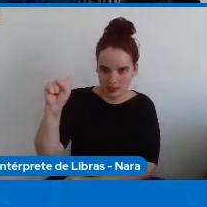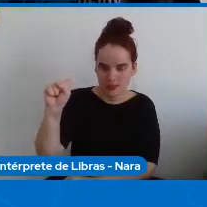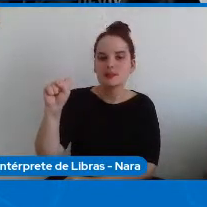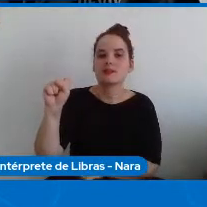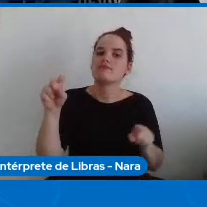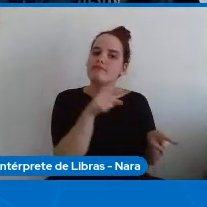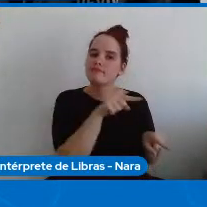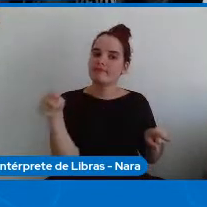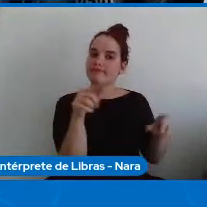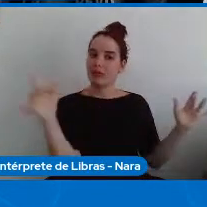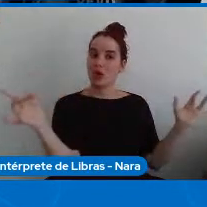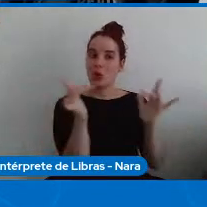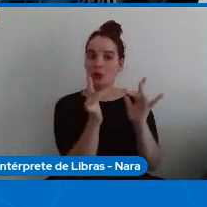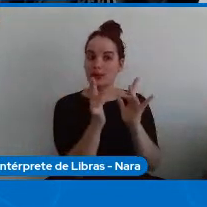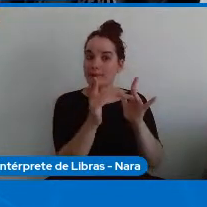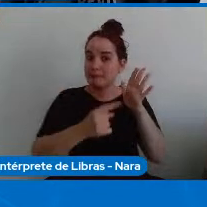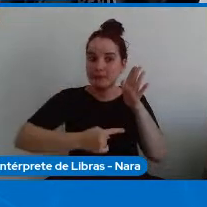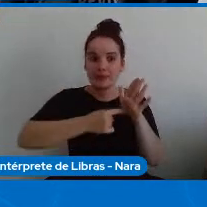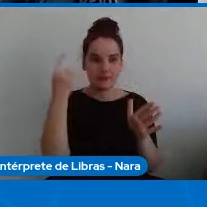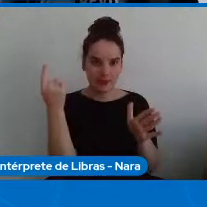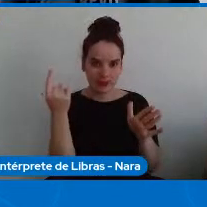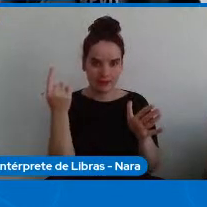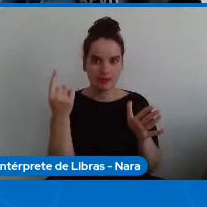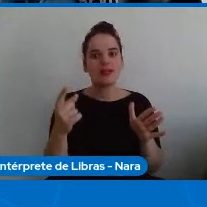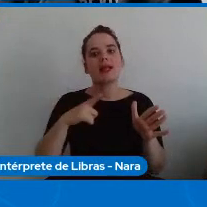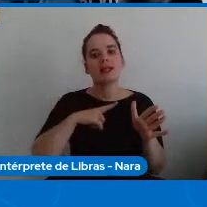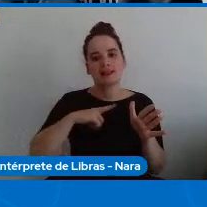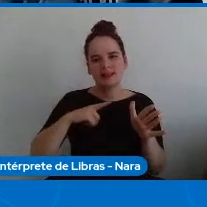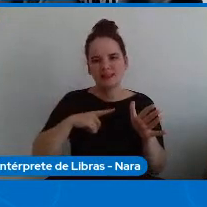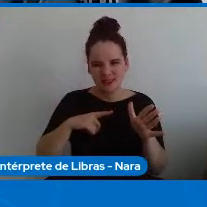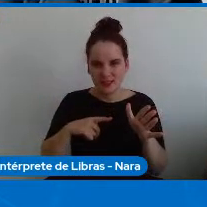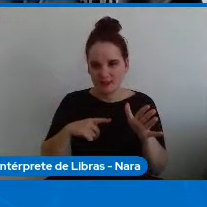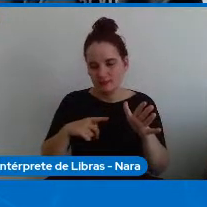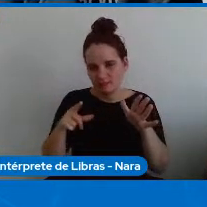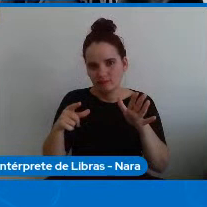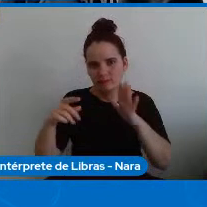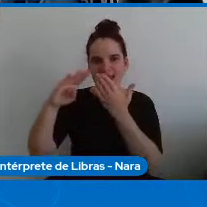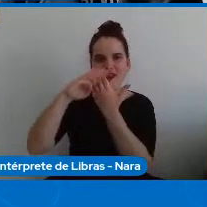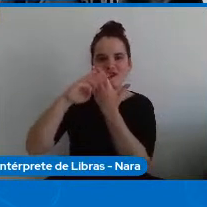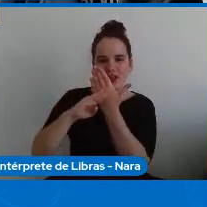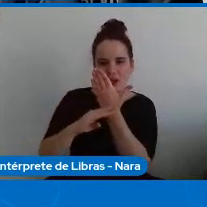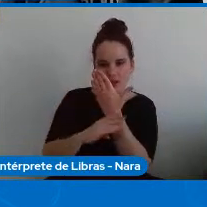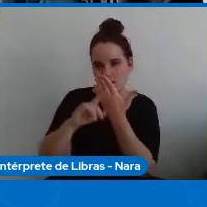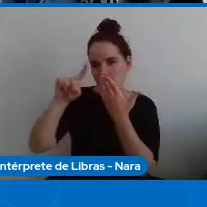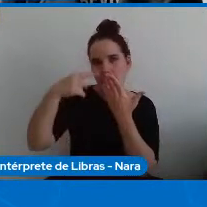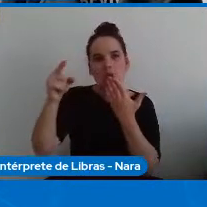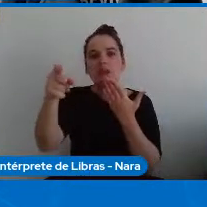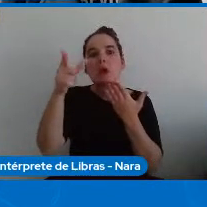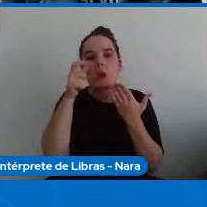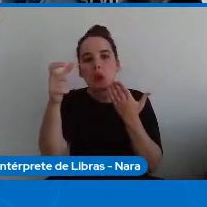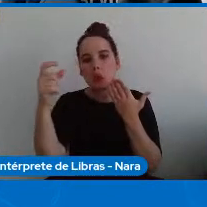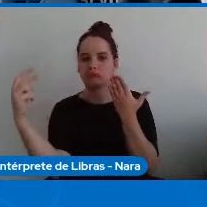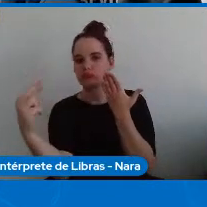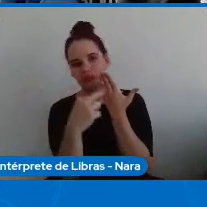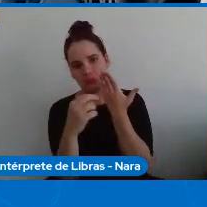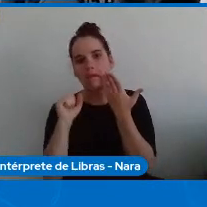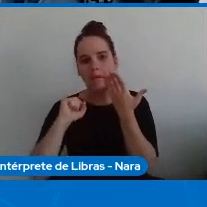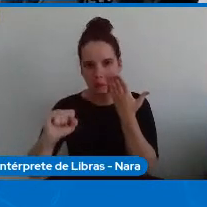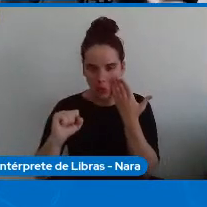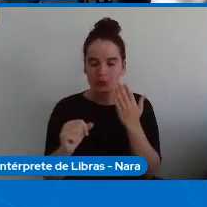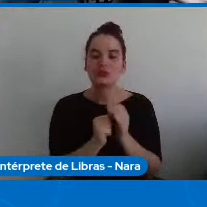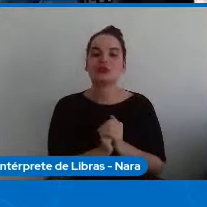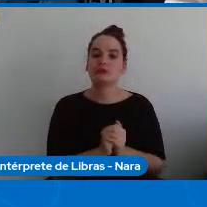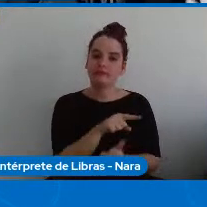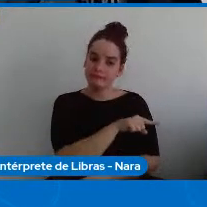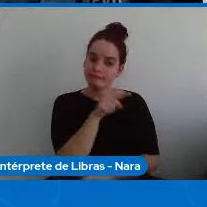na referência do Sharpe. E basicamente ele reporta como